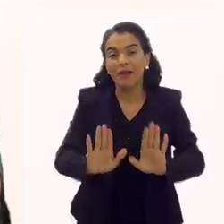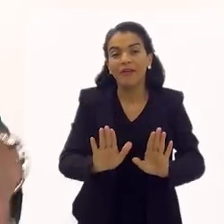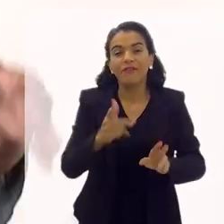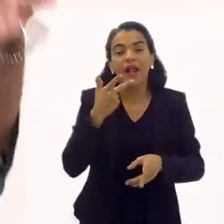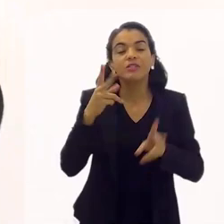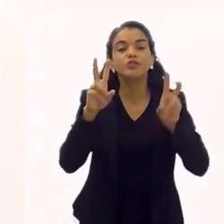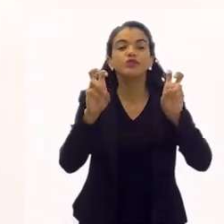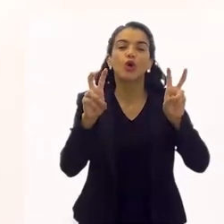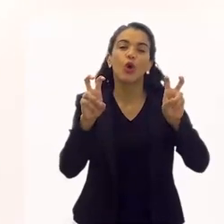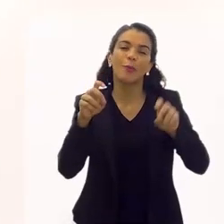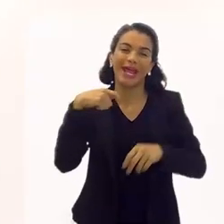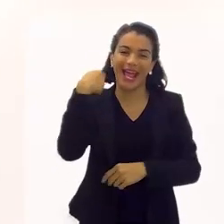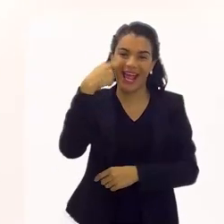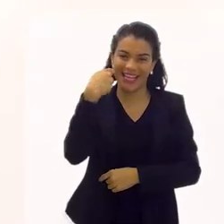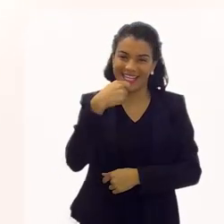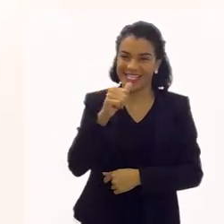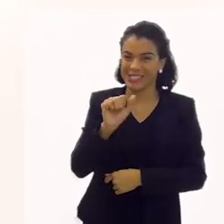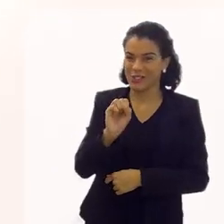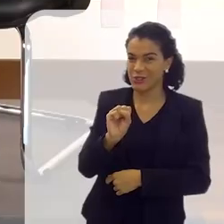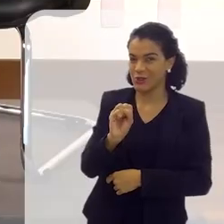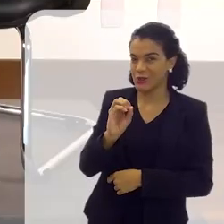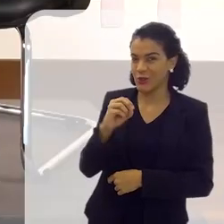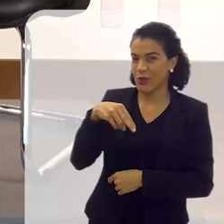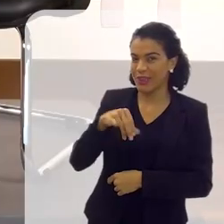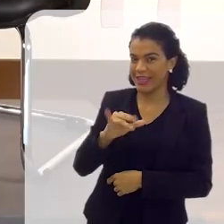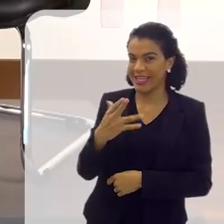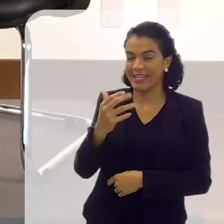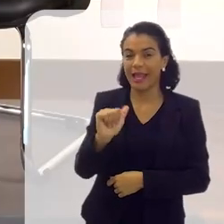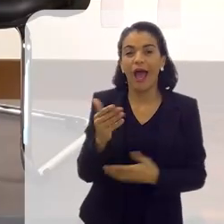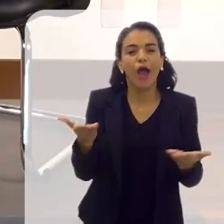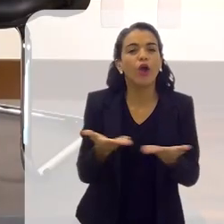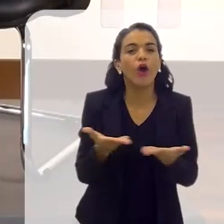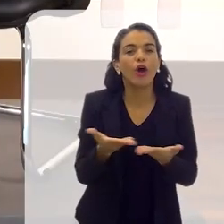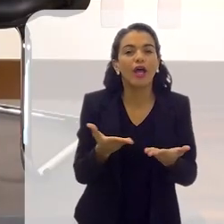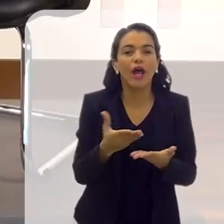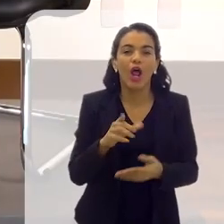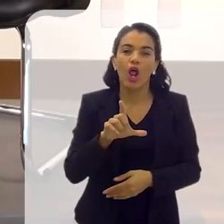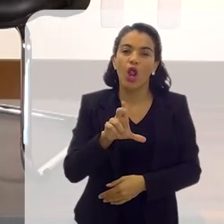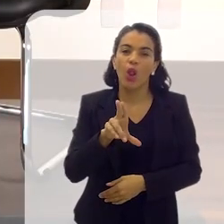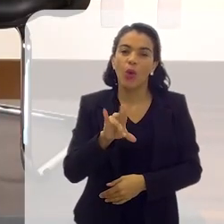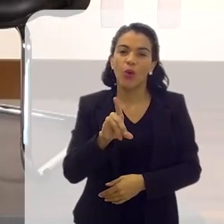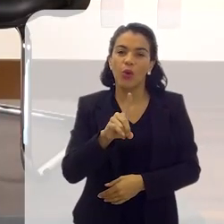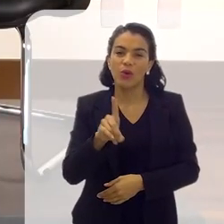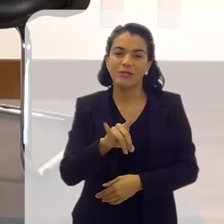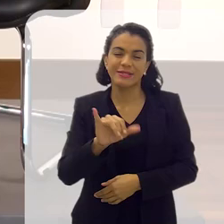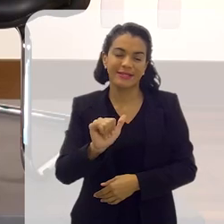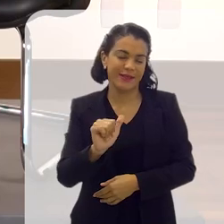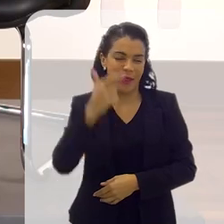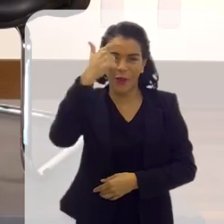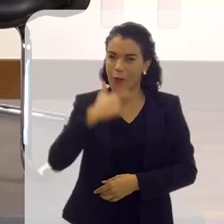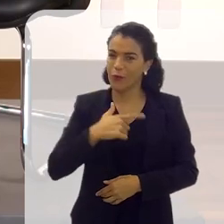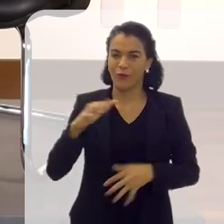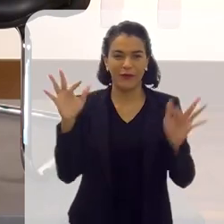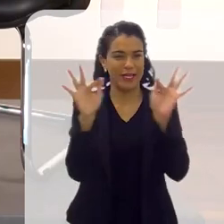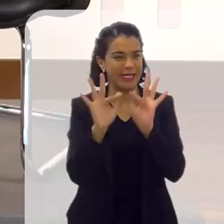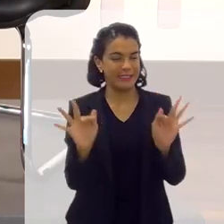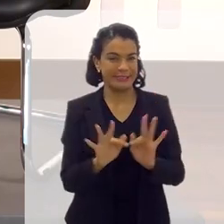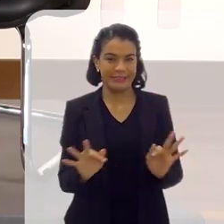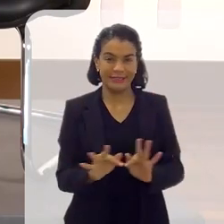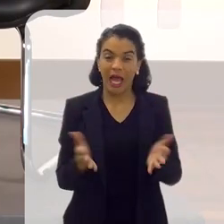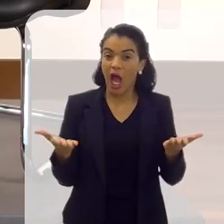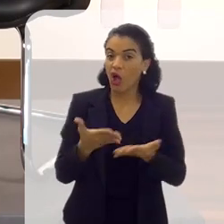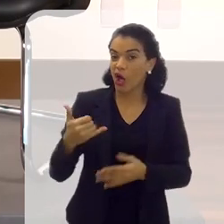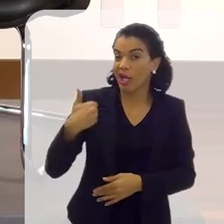Mas aí a gente vai falar da Sorinha agora. O que ela está fazendo? Luzia feliz, com muita paz. Mas eu